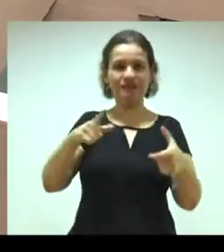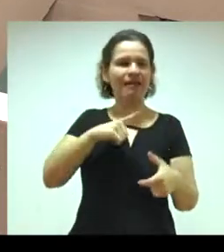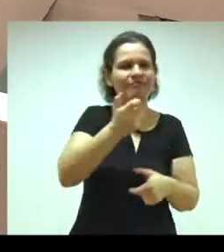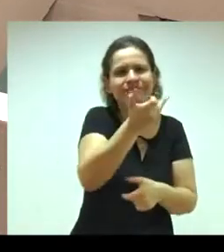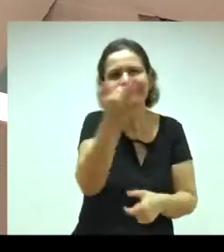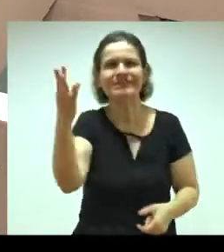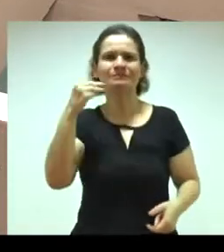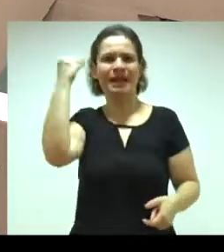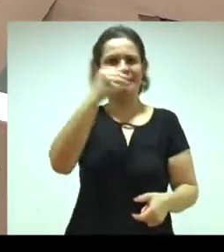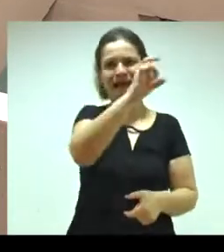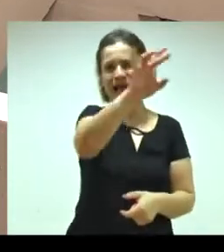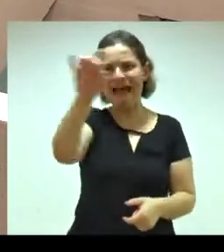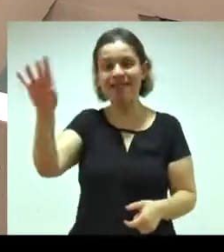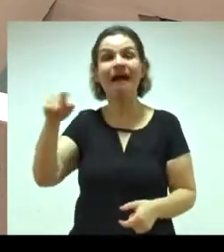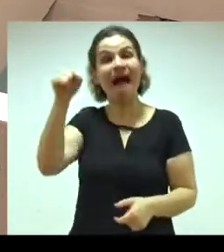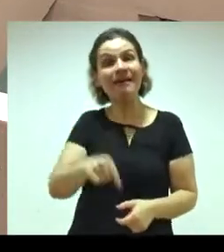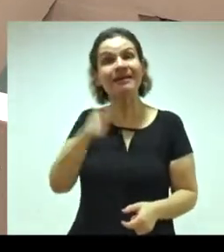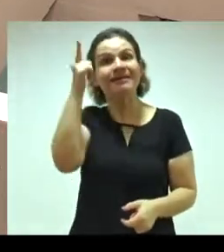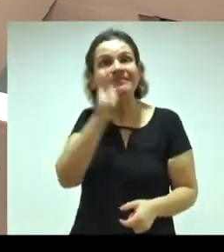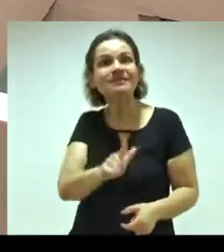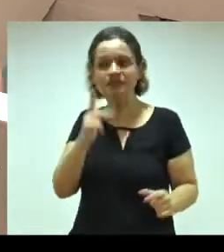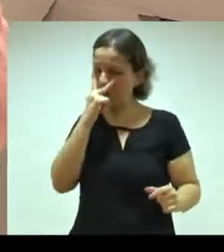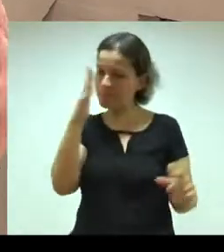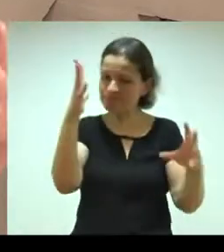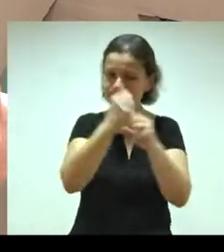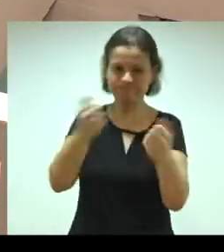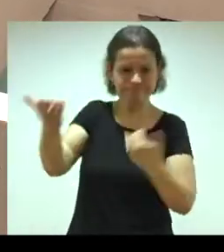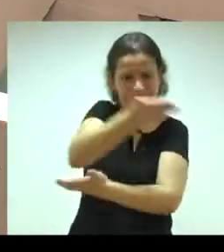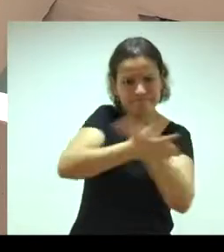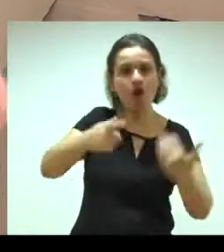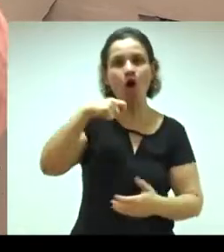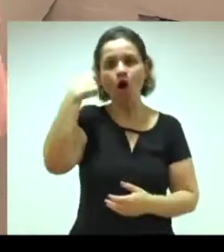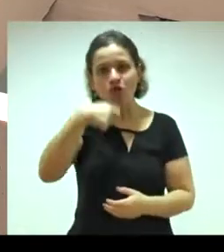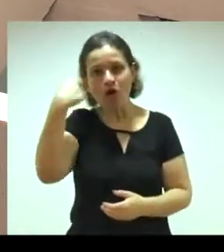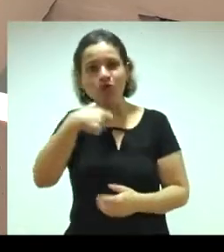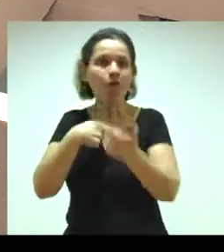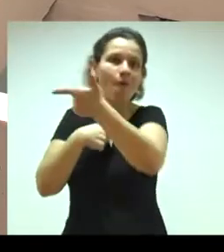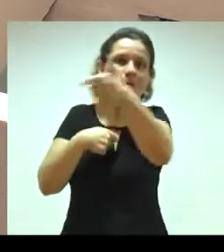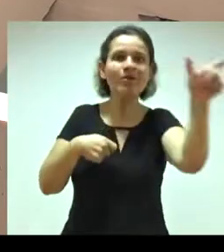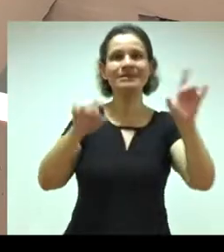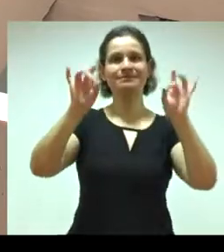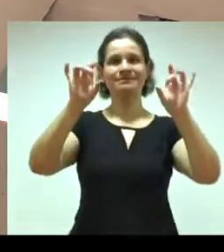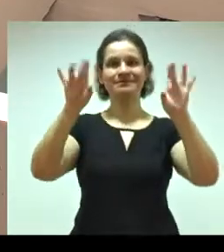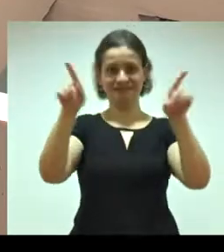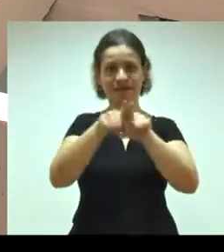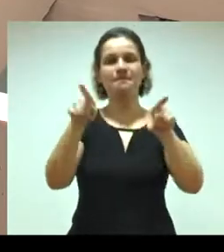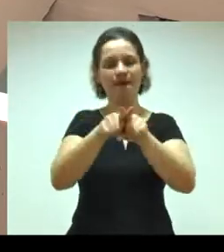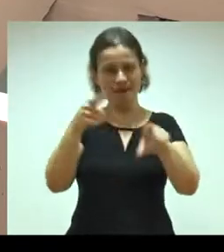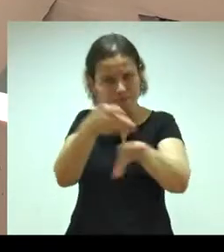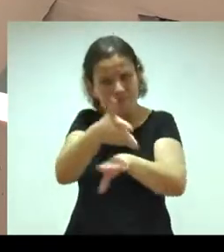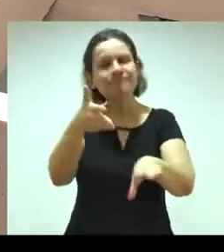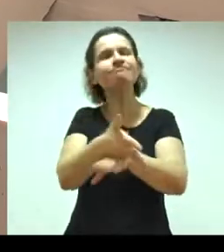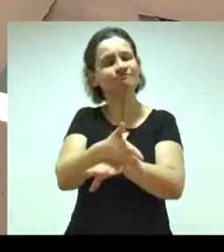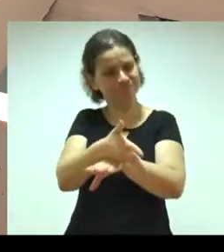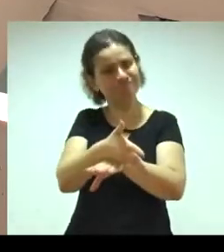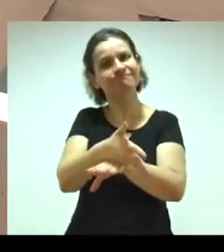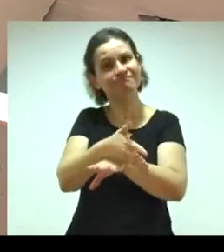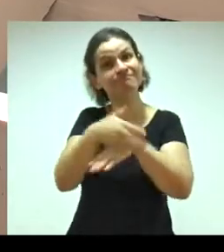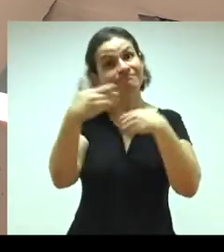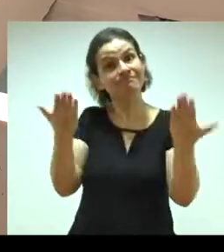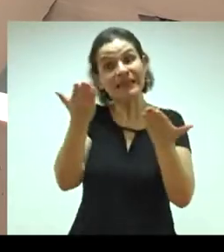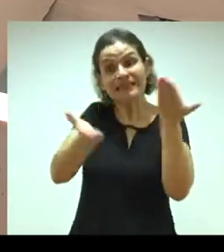inúmeras bagagens. Então, aqui a gente consegue interrelacionar a odontologia com as outras especialidades que estão envolvidas e